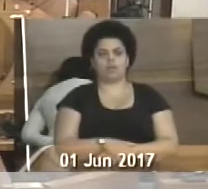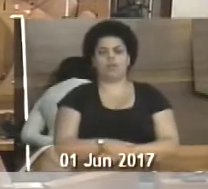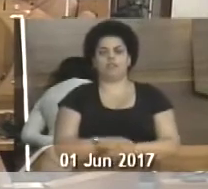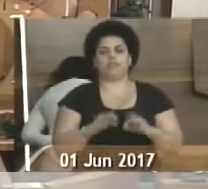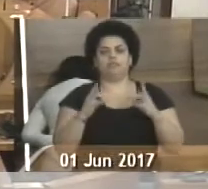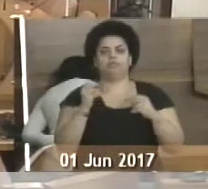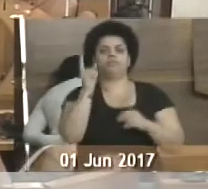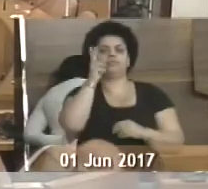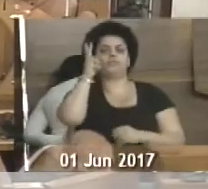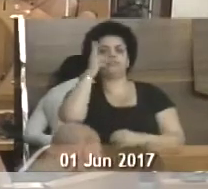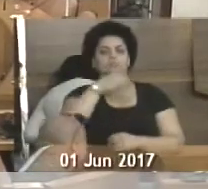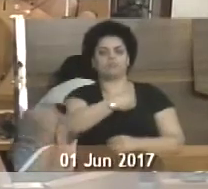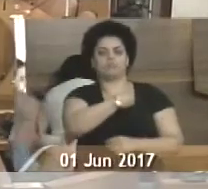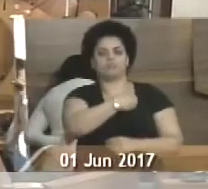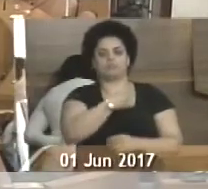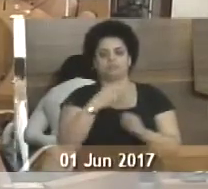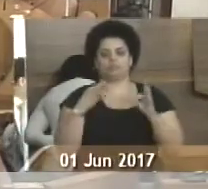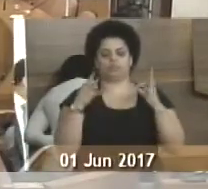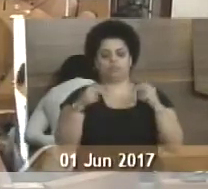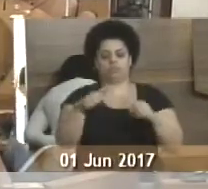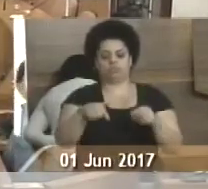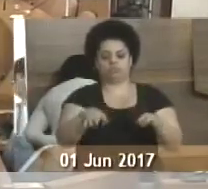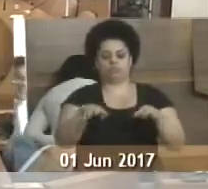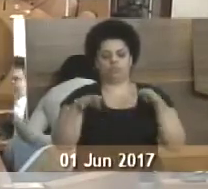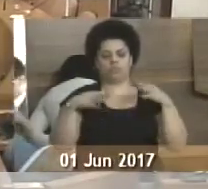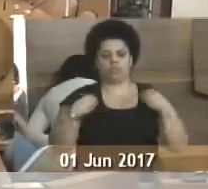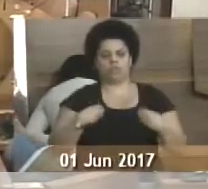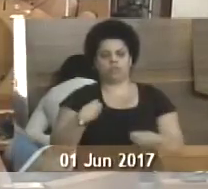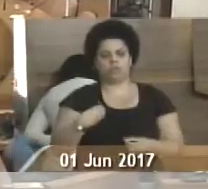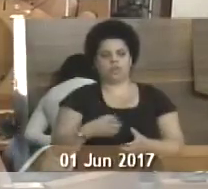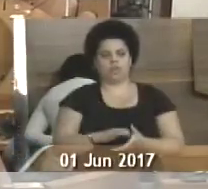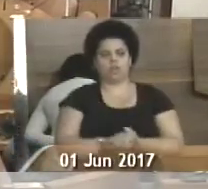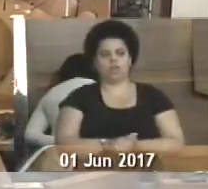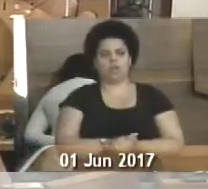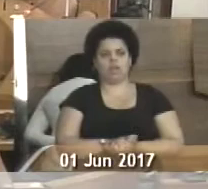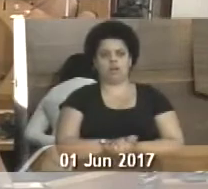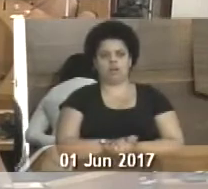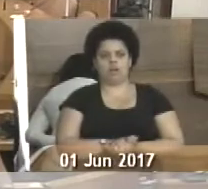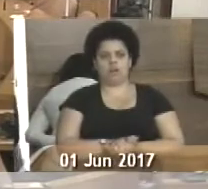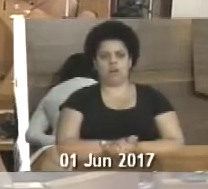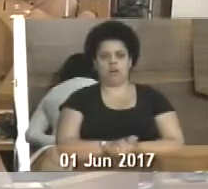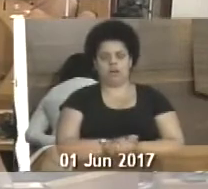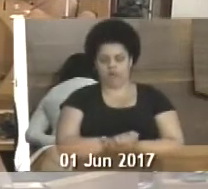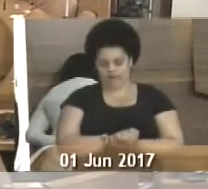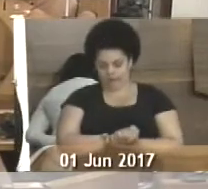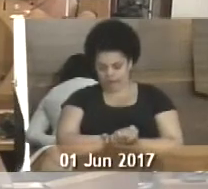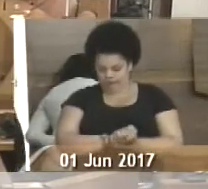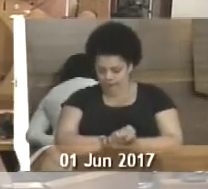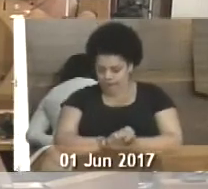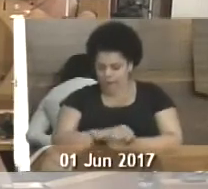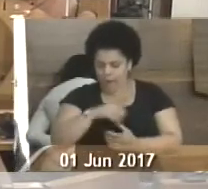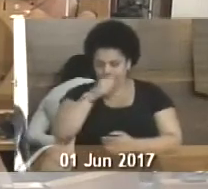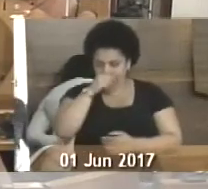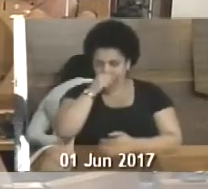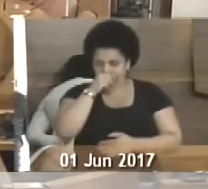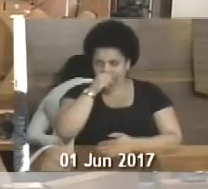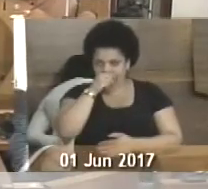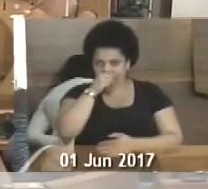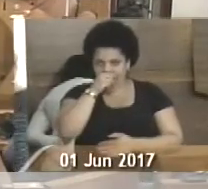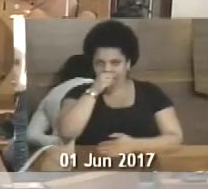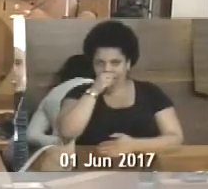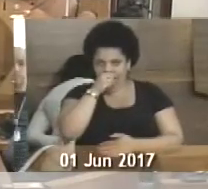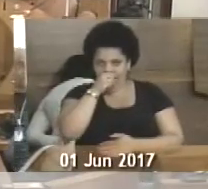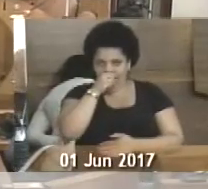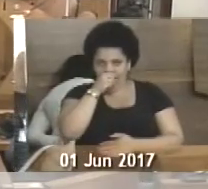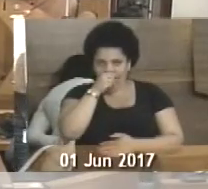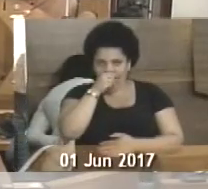nobres vereadores, plenária aqui presente, pastor Edson, minha amiga Márcia, minha irmã em Cristo, minha assessoria,